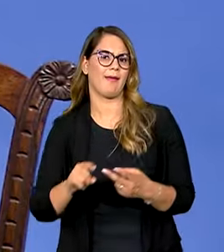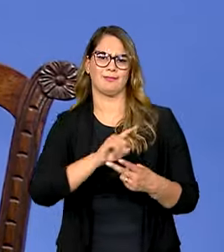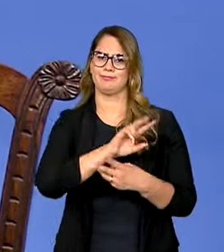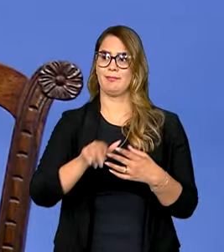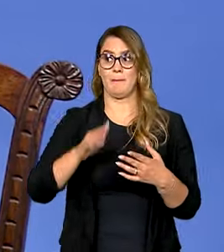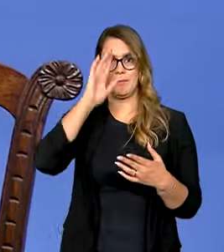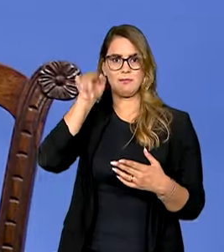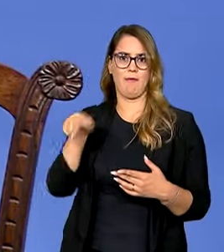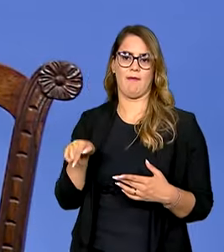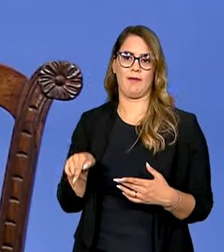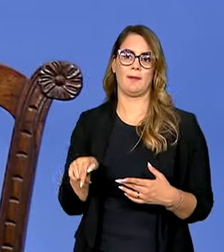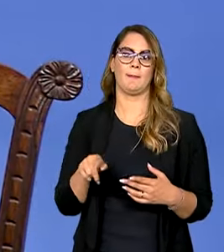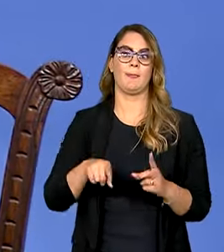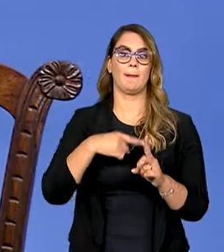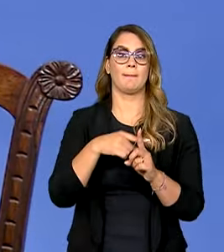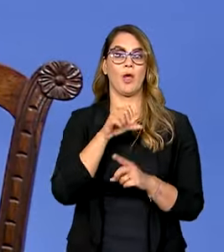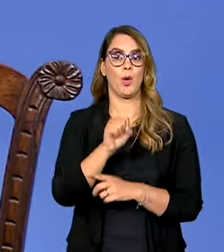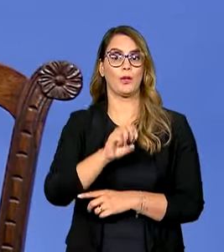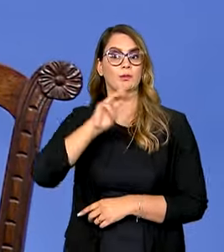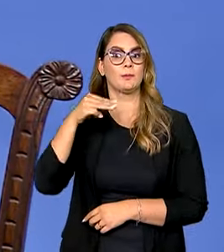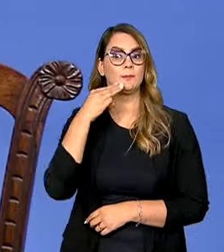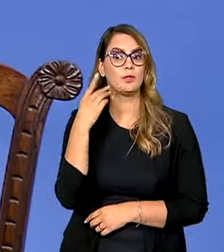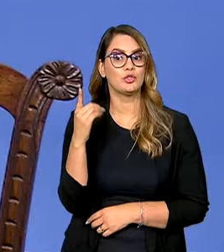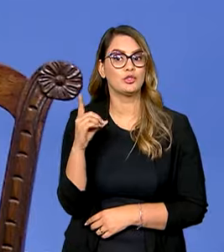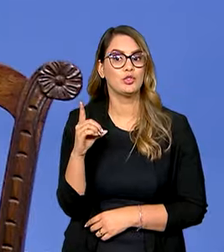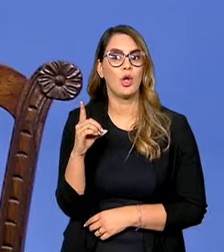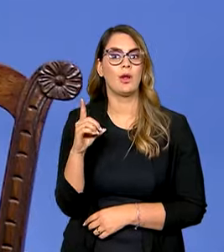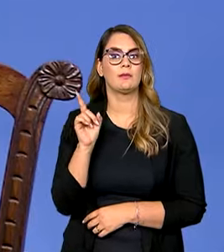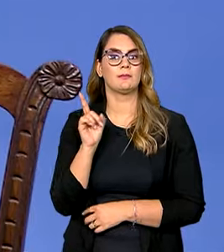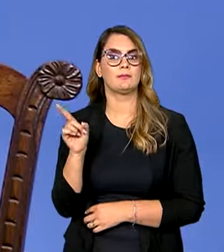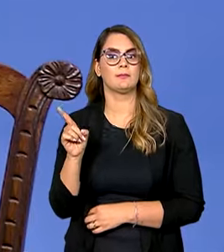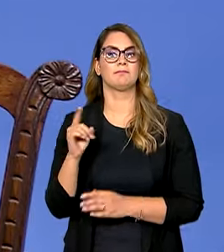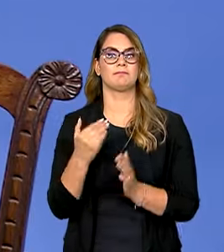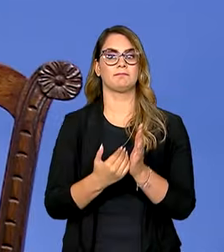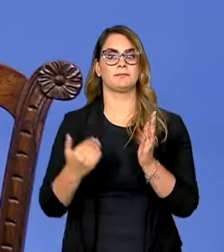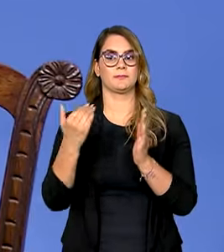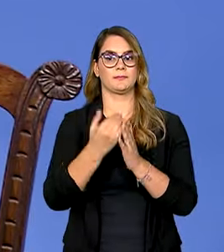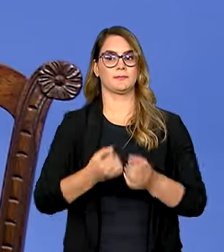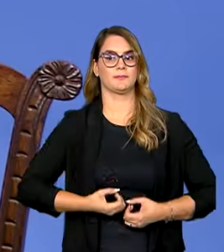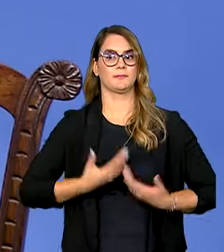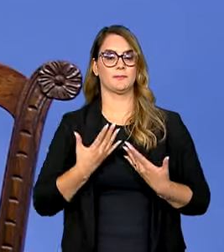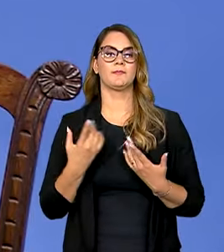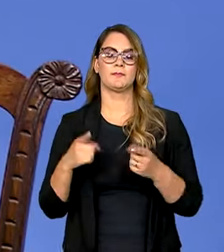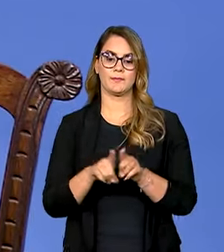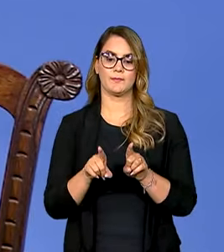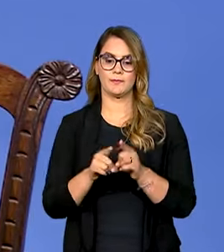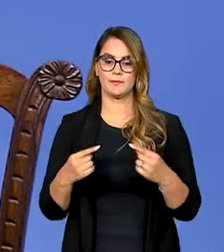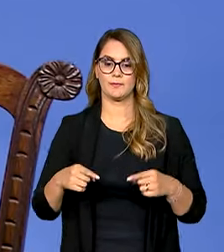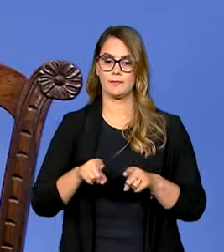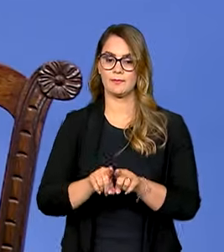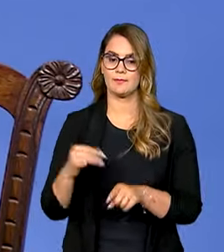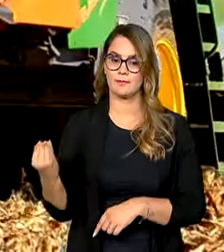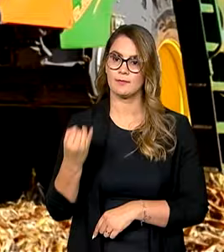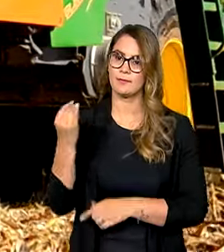mais de 8 bilhões de dólares para Singapura, com superávit muito expressivo. E, além disso, é um parceiro muito importante em